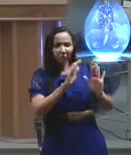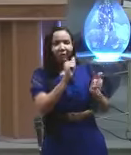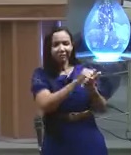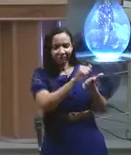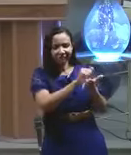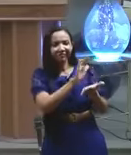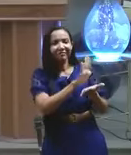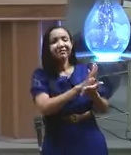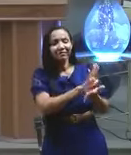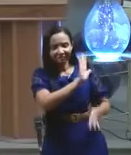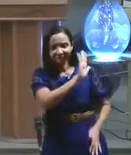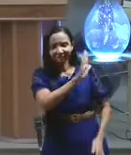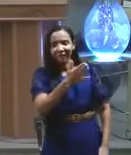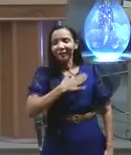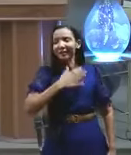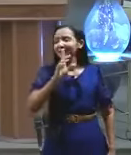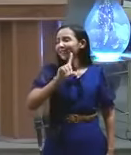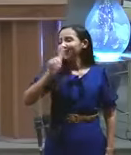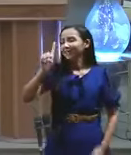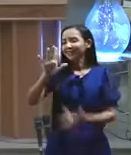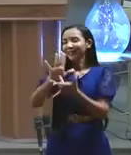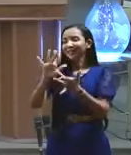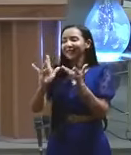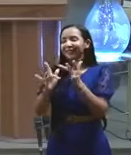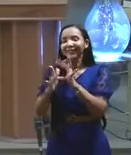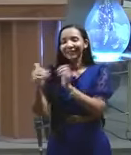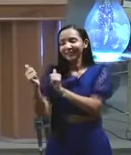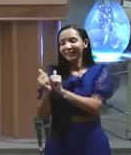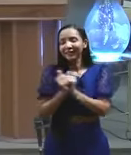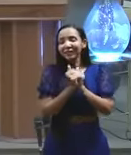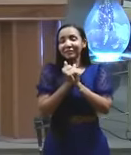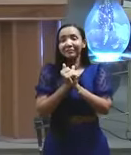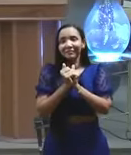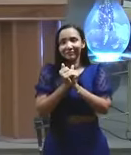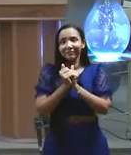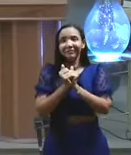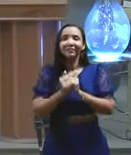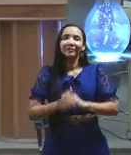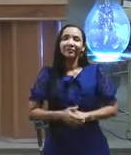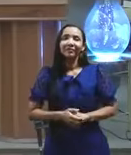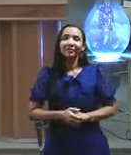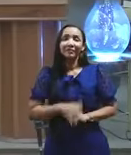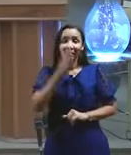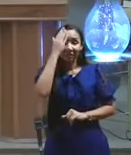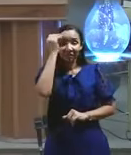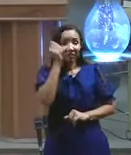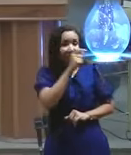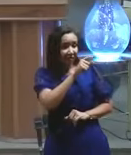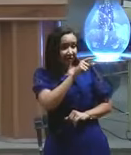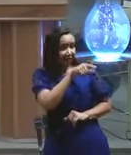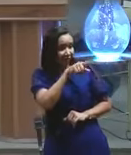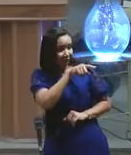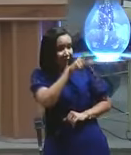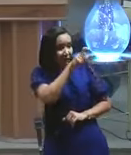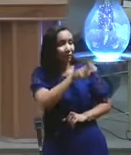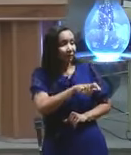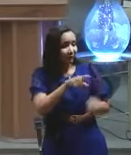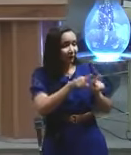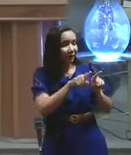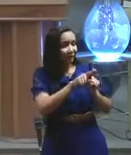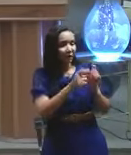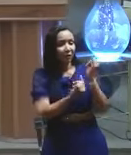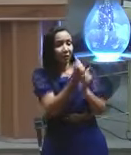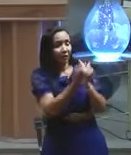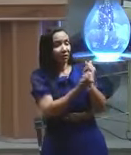pode ruer mas eu não falo com você sei que você está revoltado fala mal da minha vida eu não quero nem saber com Jesus